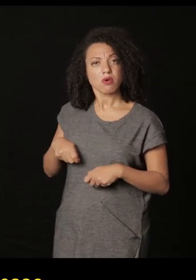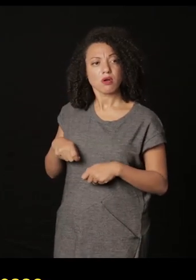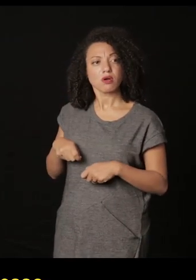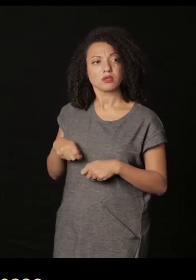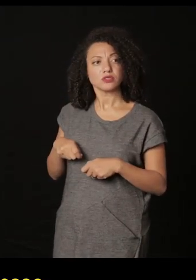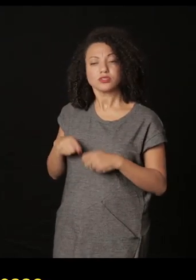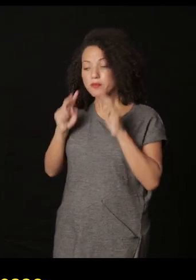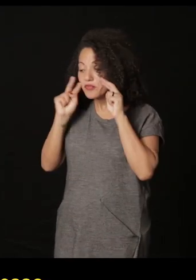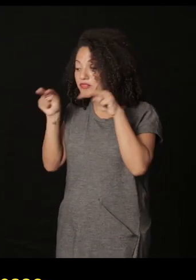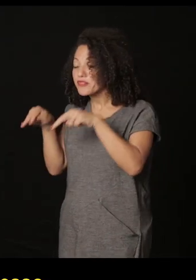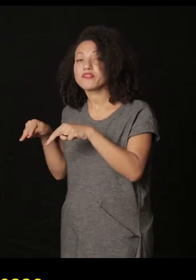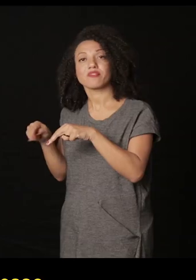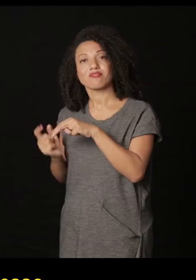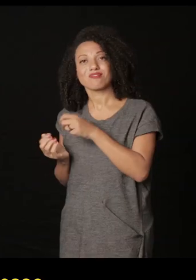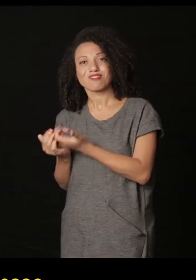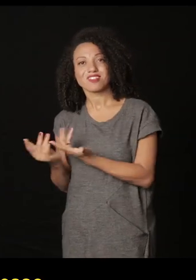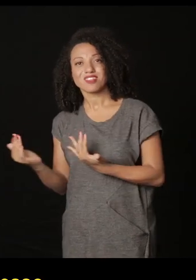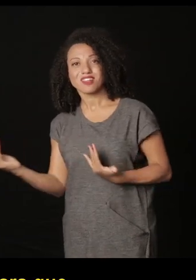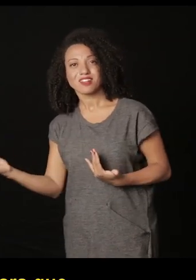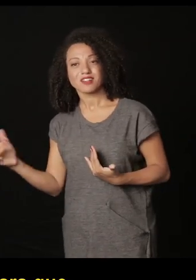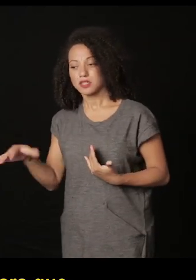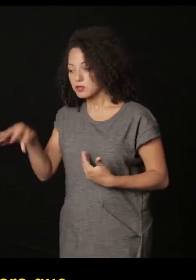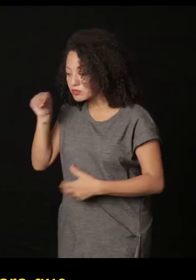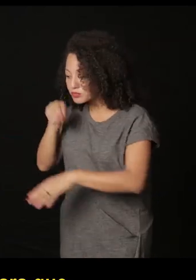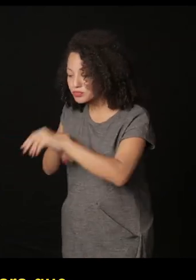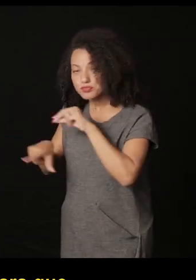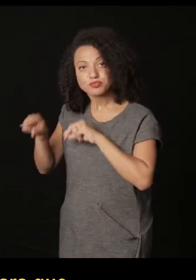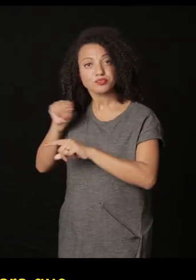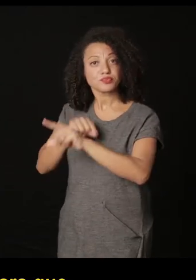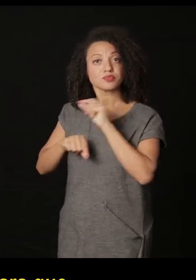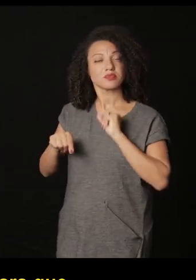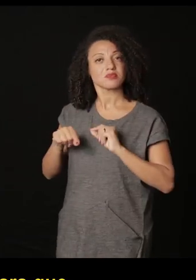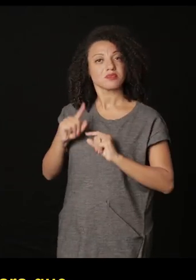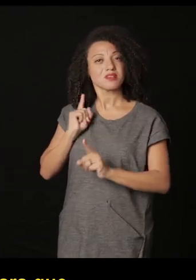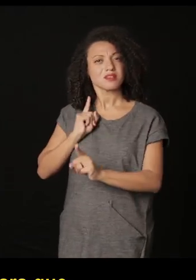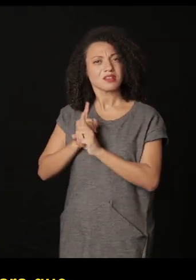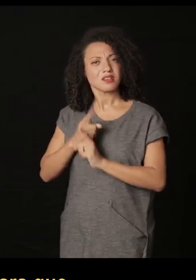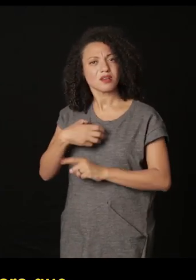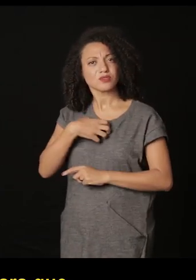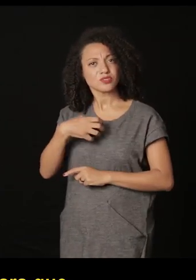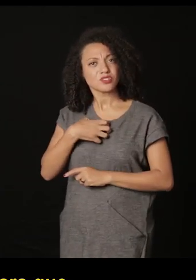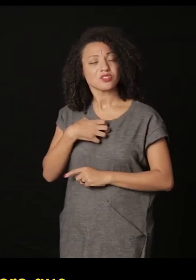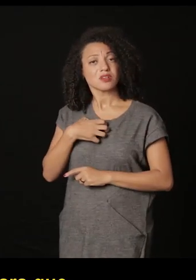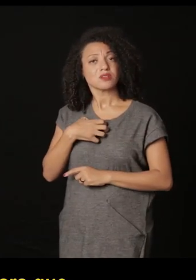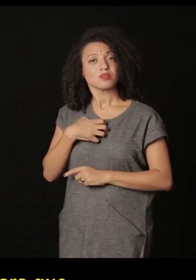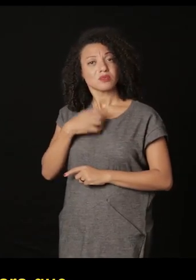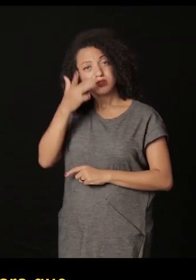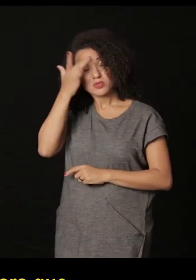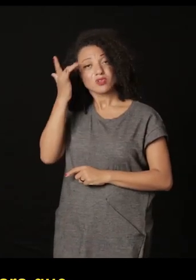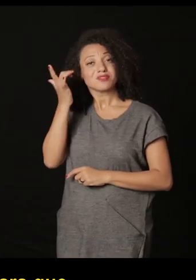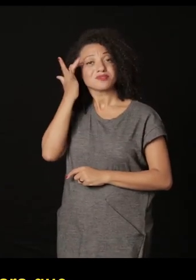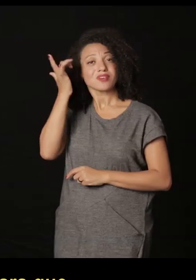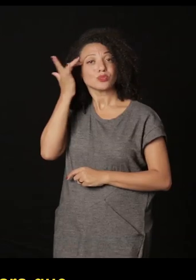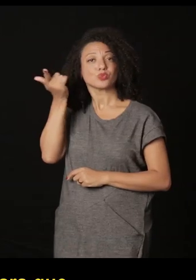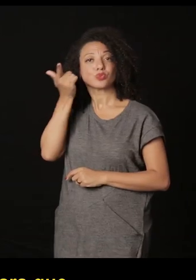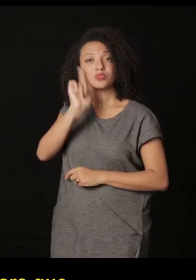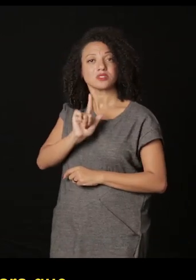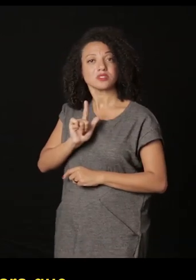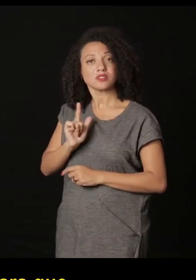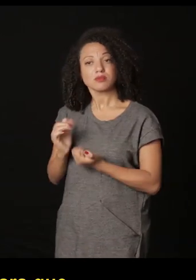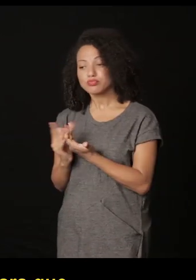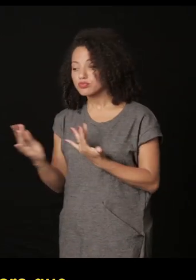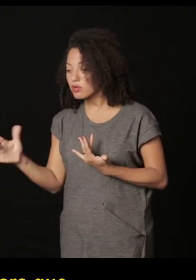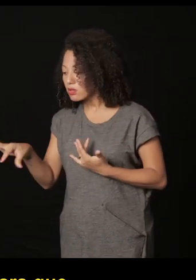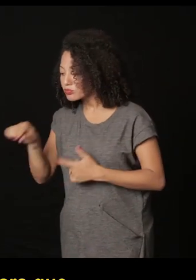permitir o acesso abrir o acesso para criar de fato instrumentos para que esse acesso